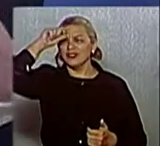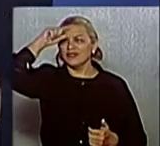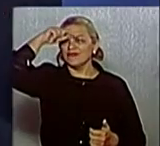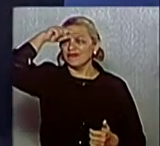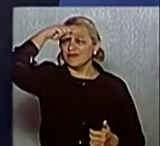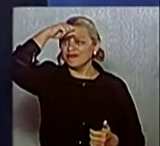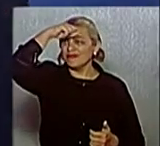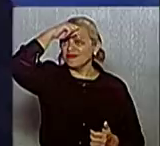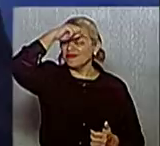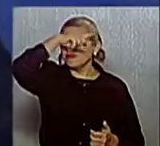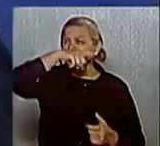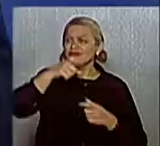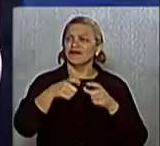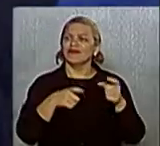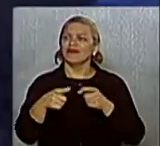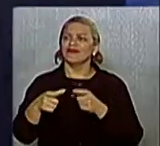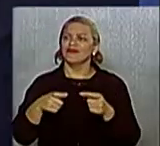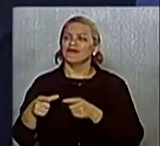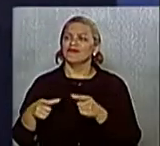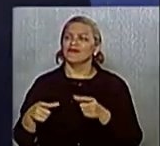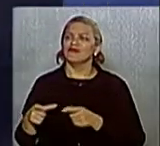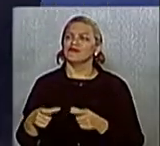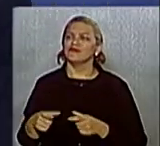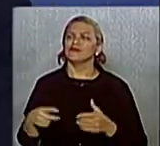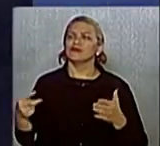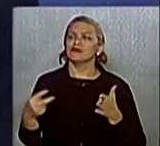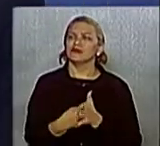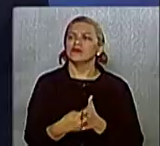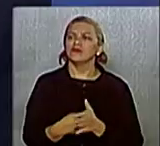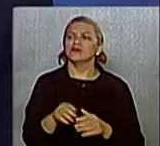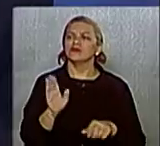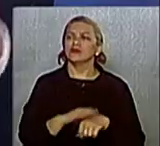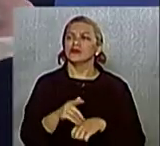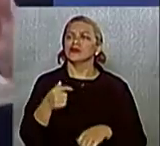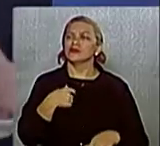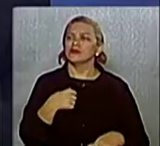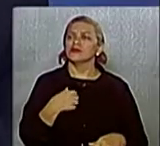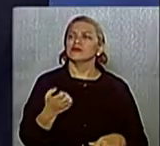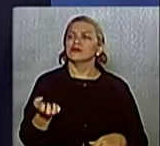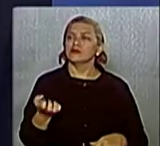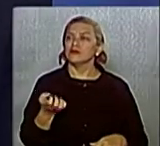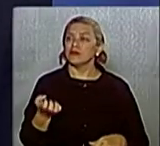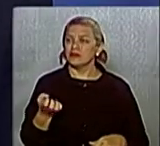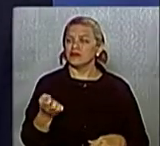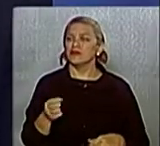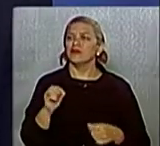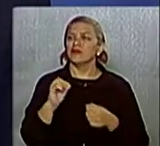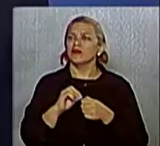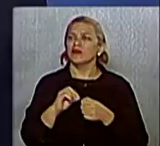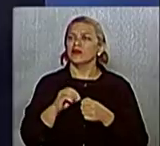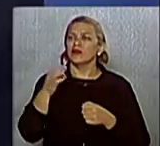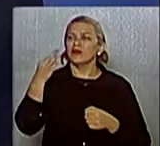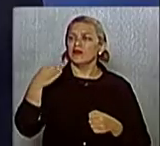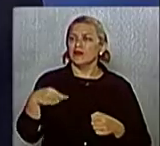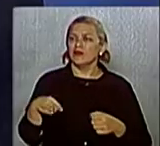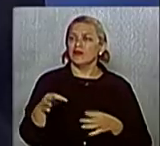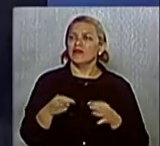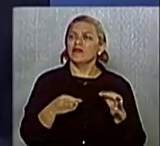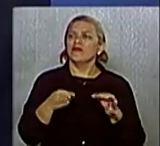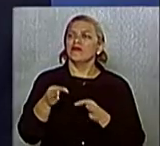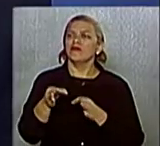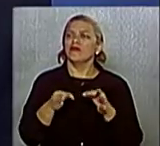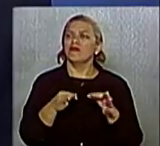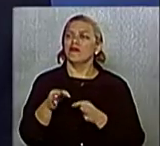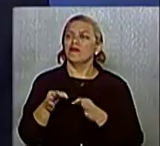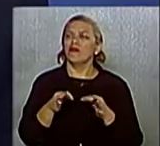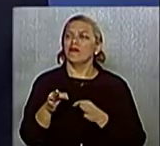os loteamentos são irregulares, mas nós vamos regularizar, nós vamos criar um grande programa de regularização fundiária no município